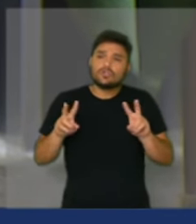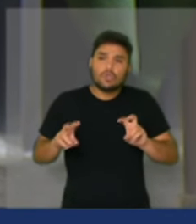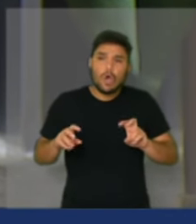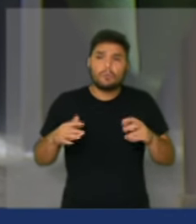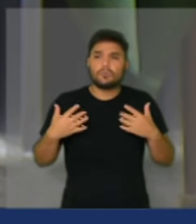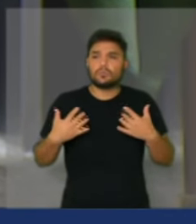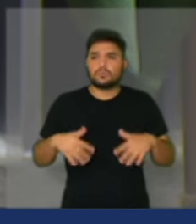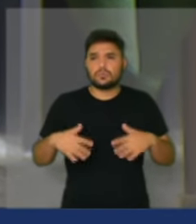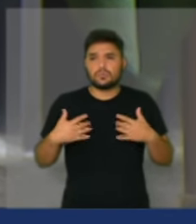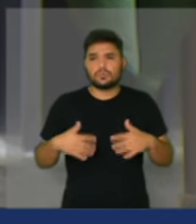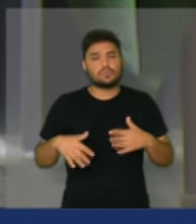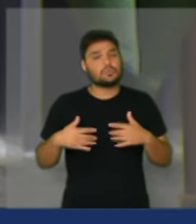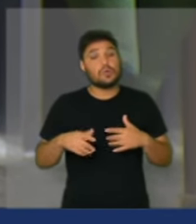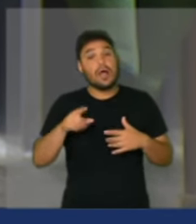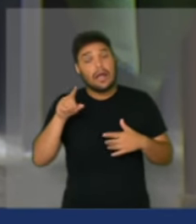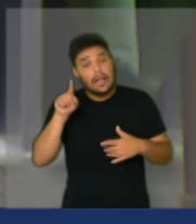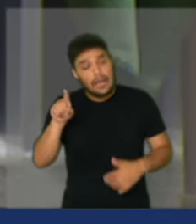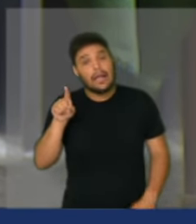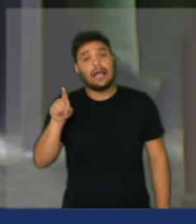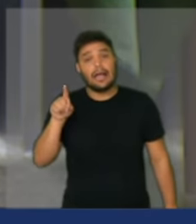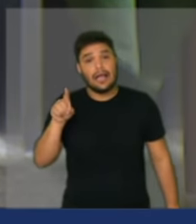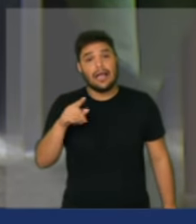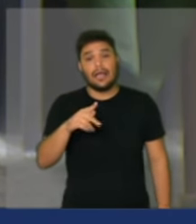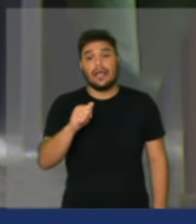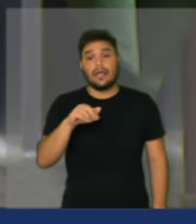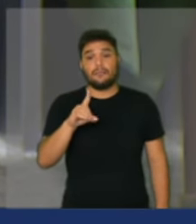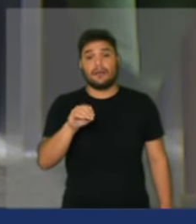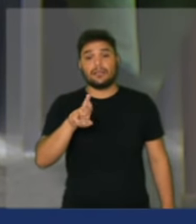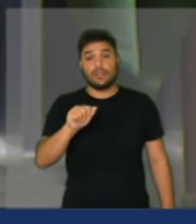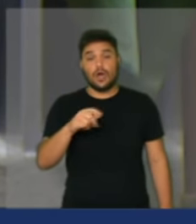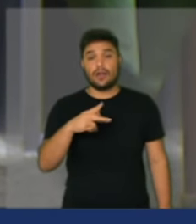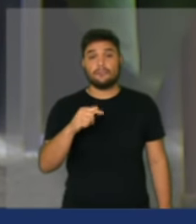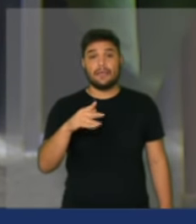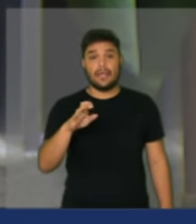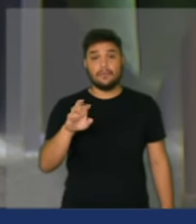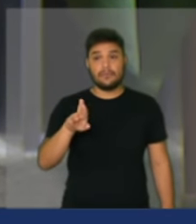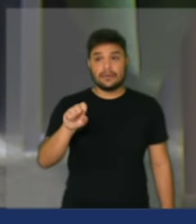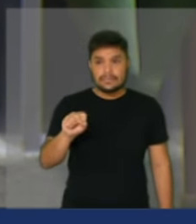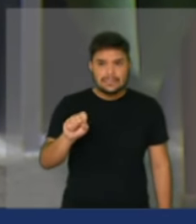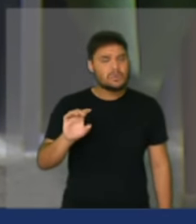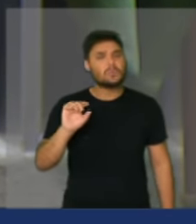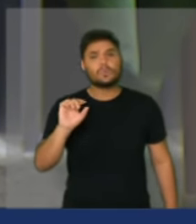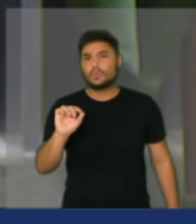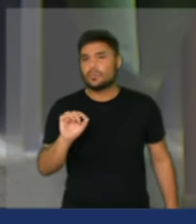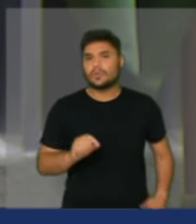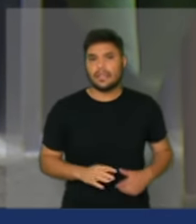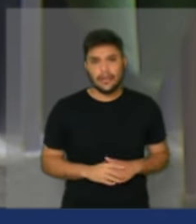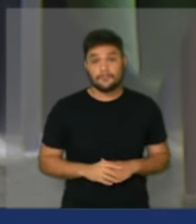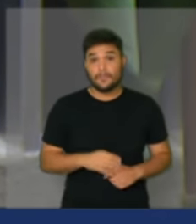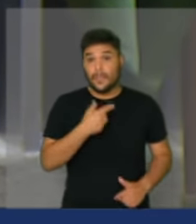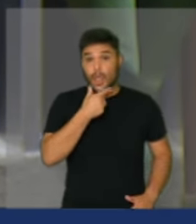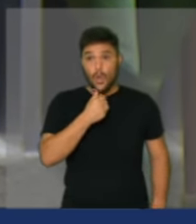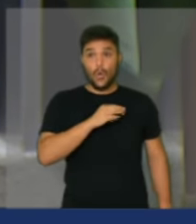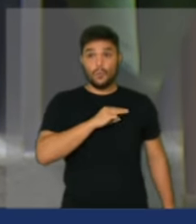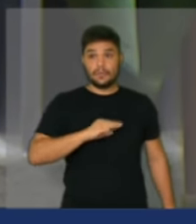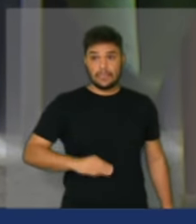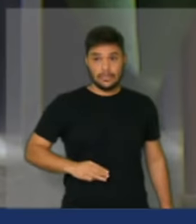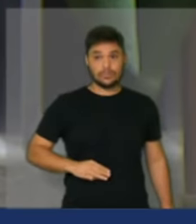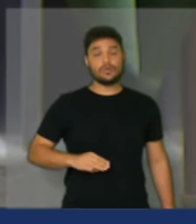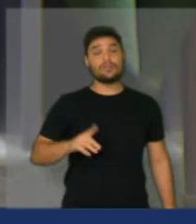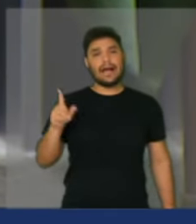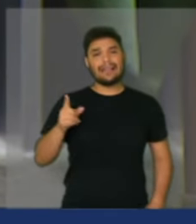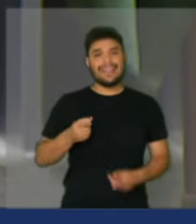do caso Pandora Papers, ou seja, o ministro da